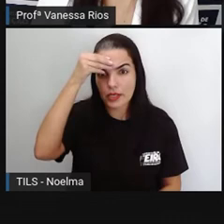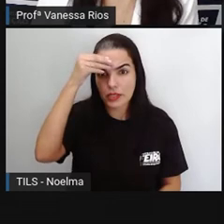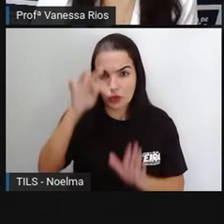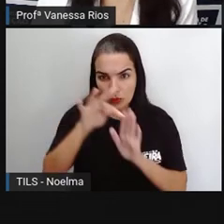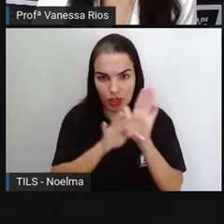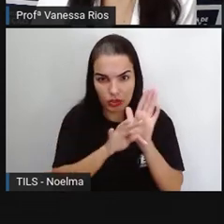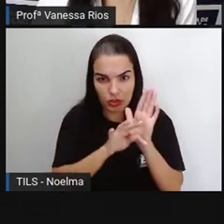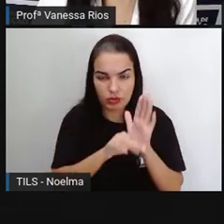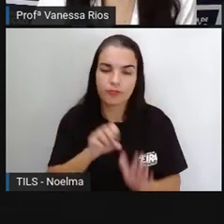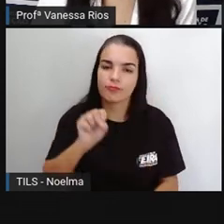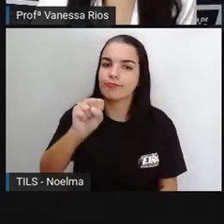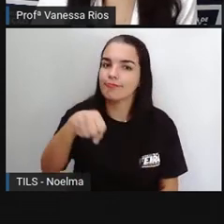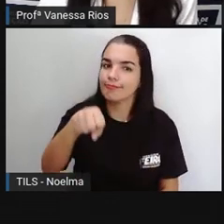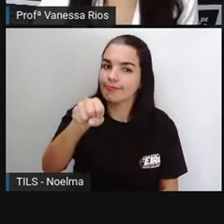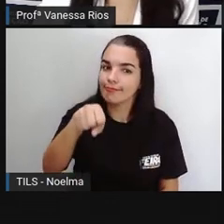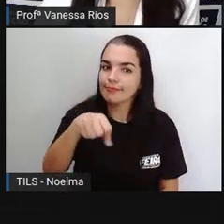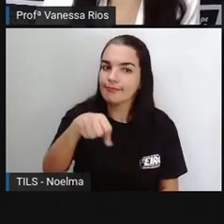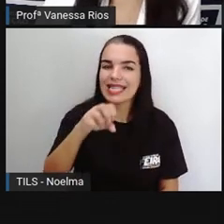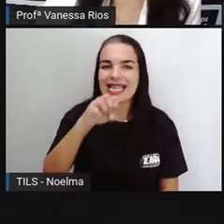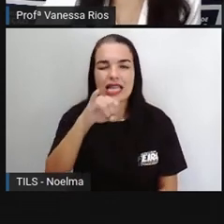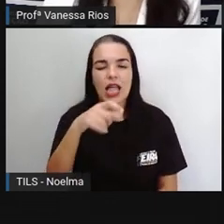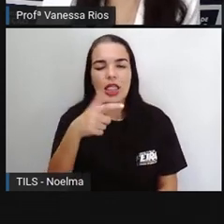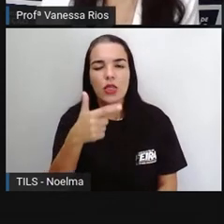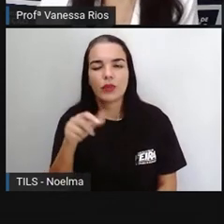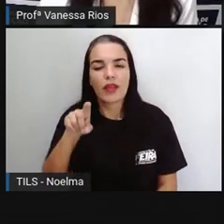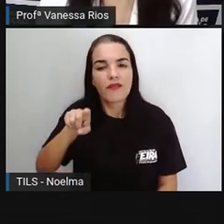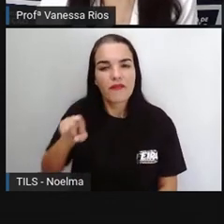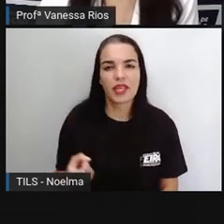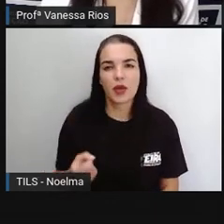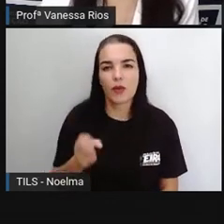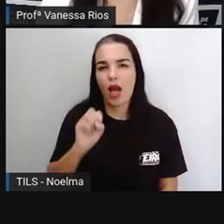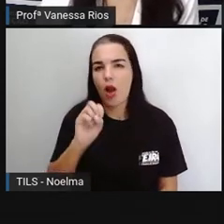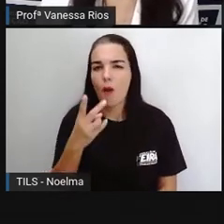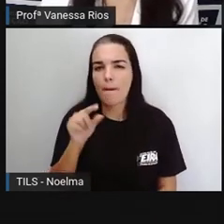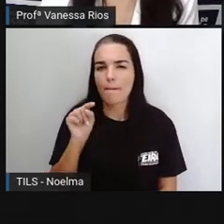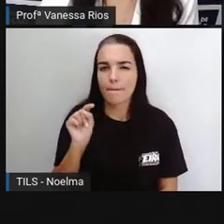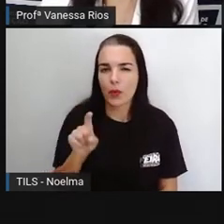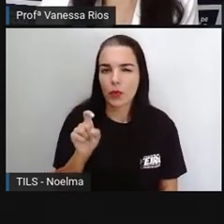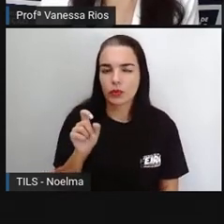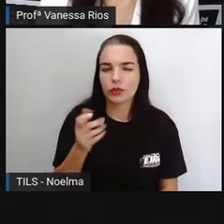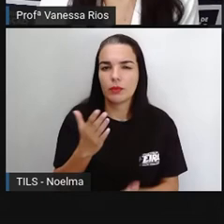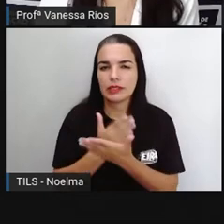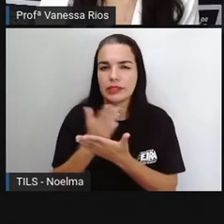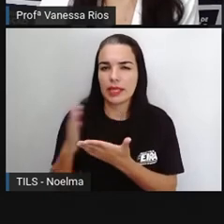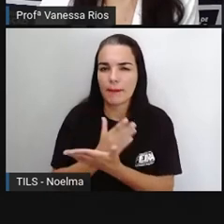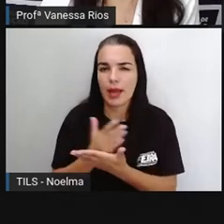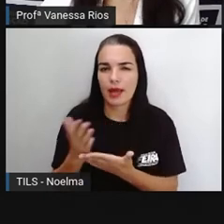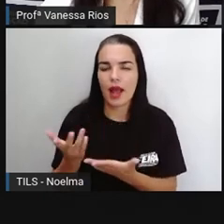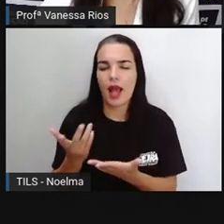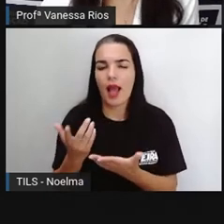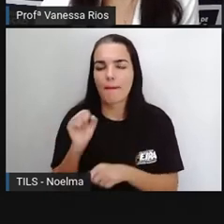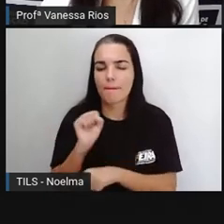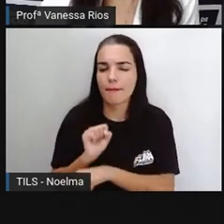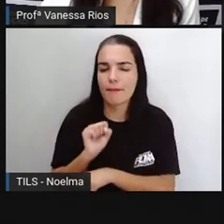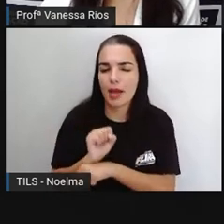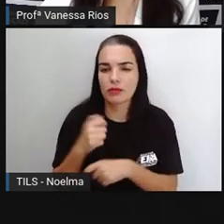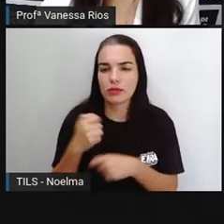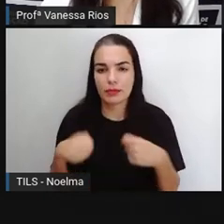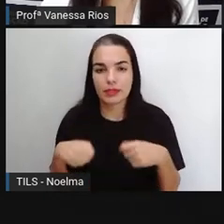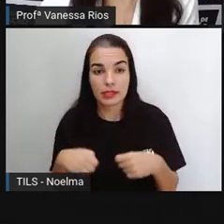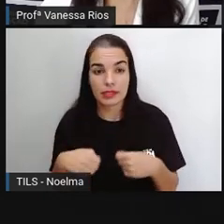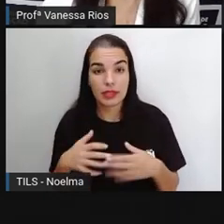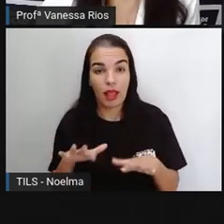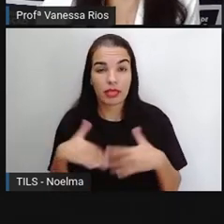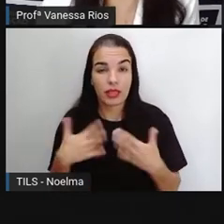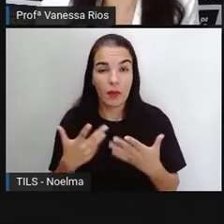Sim, não é? Imaginem se não fossem as vírgulas os pontos para separar para dar as pausas necessárias